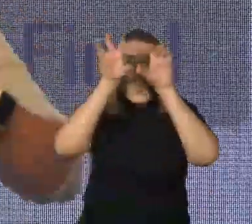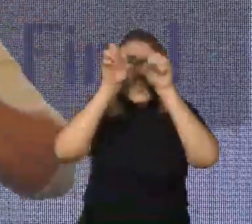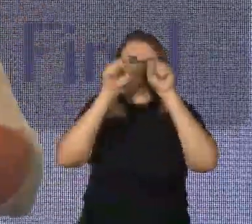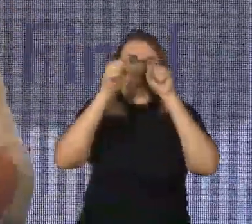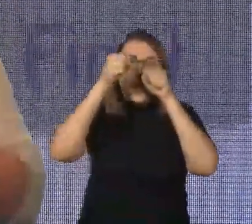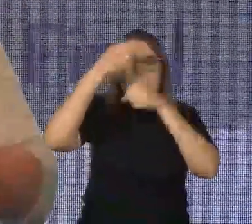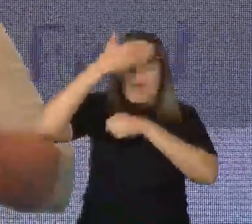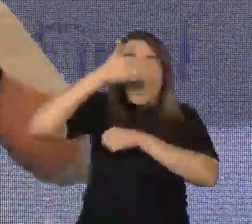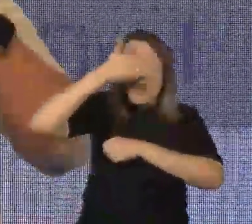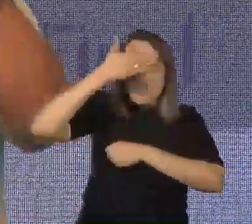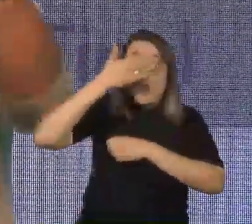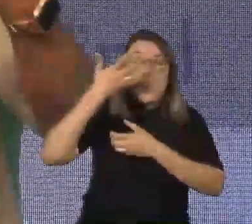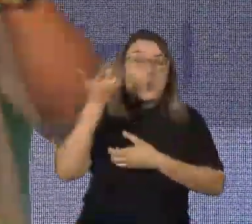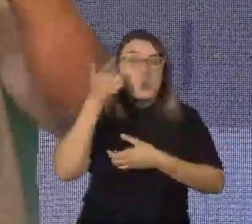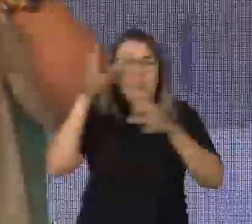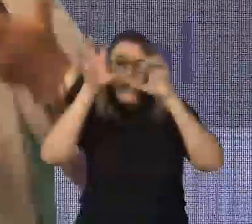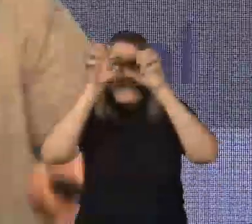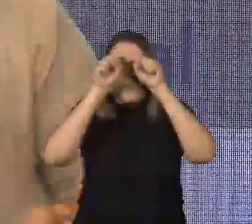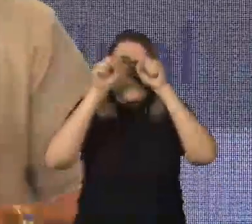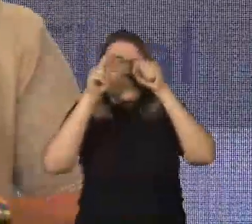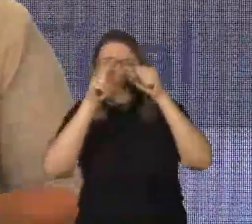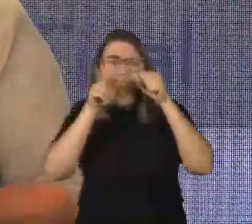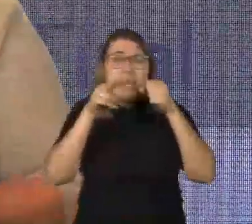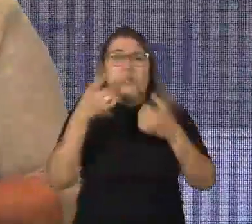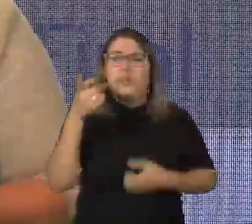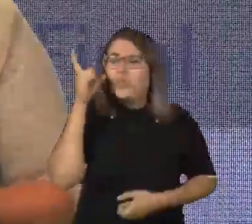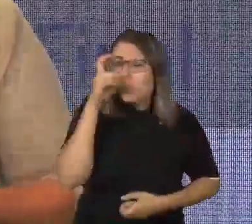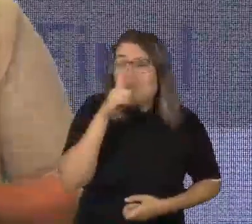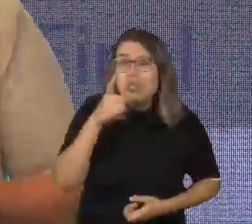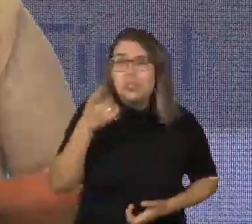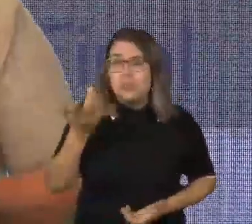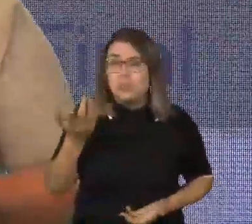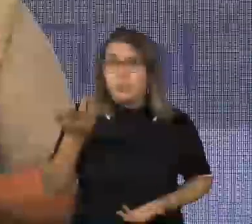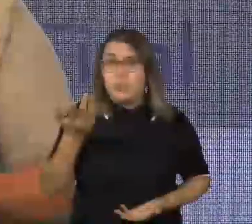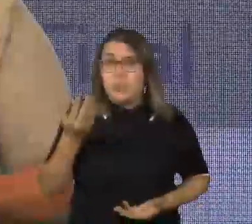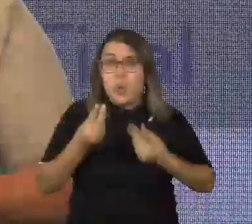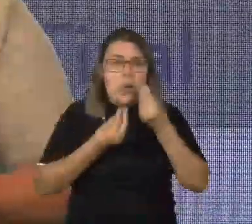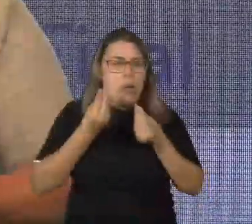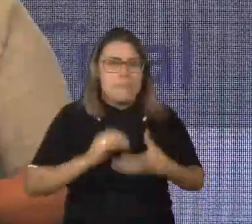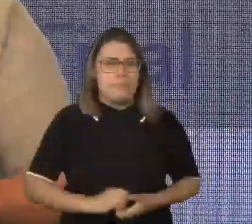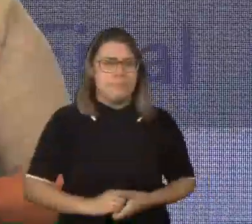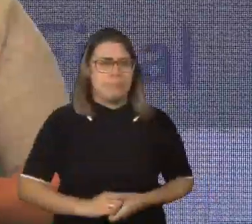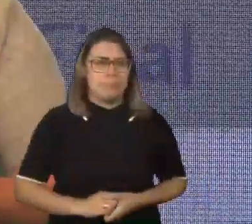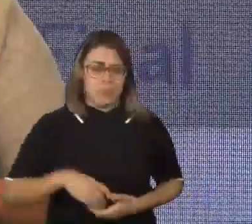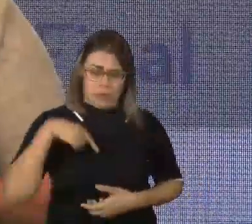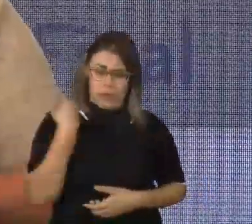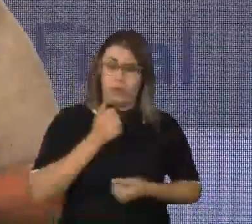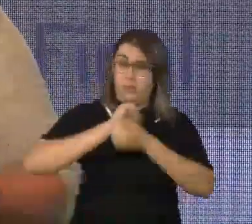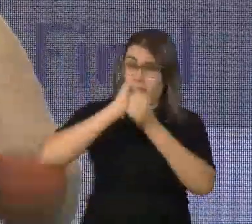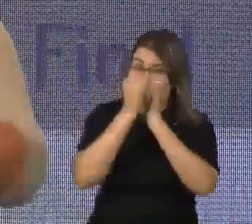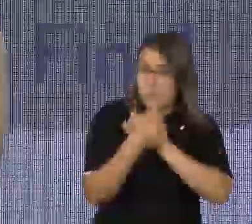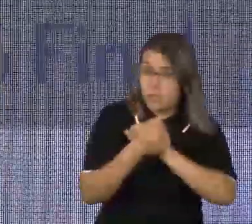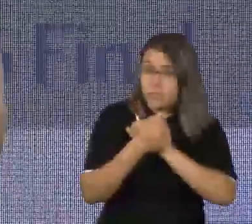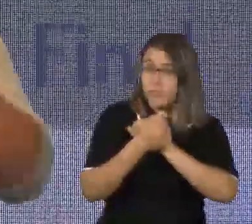até mesmo de fazer um entendimento daquilo que ela visualiza num livro didático? Quando a gente fala de adaptações,